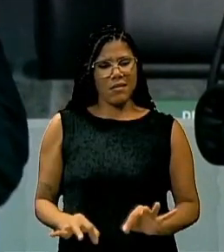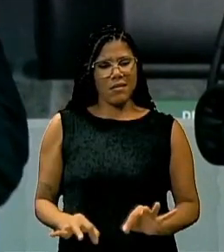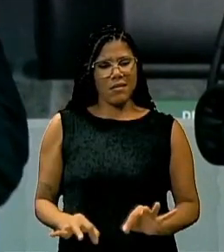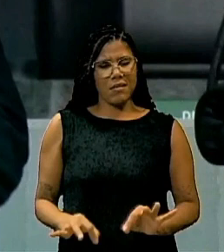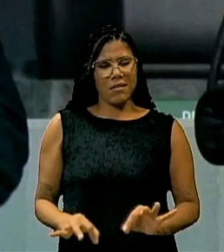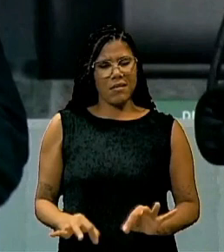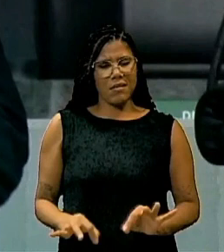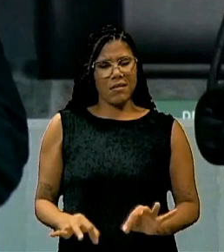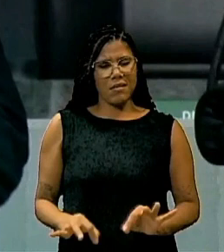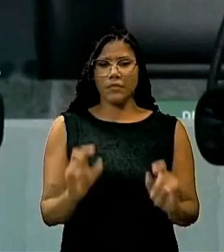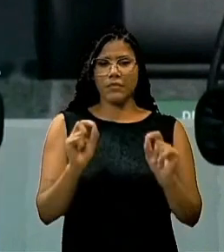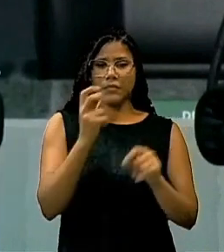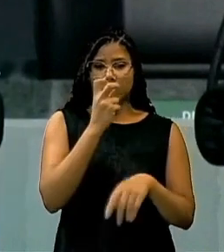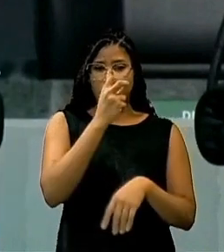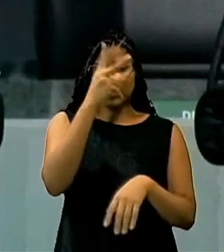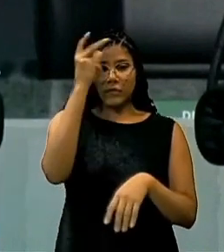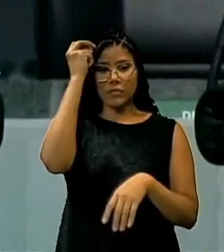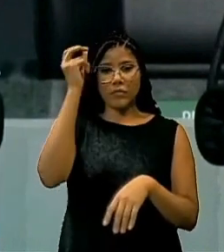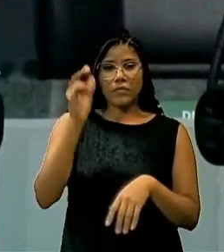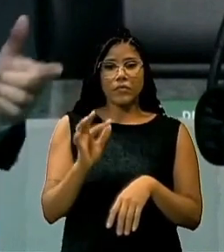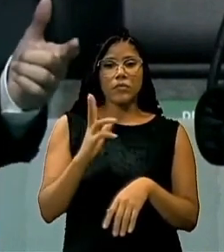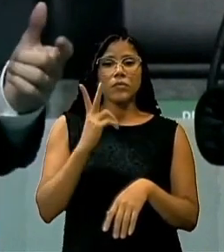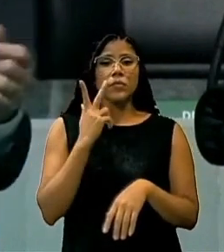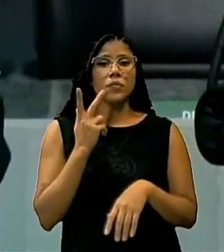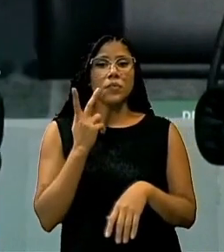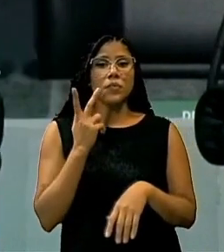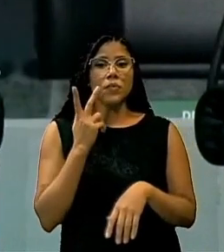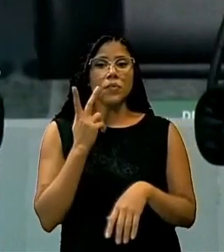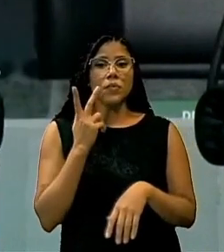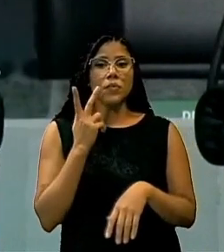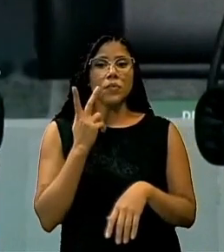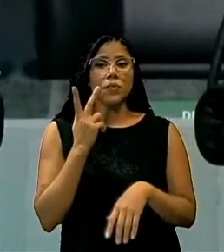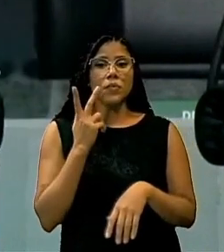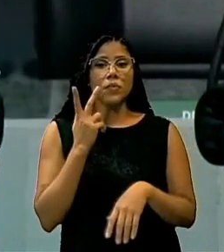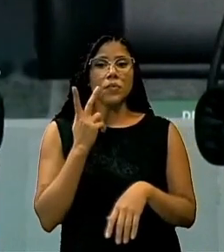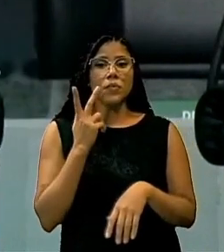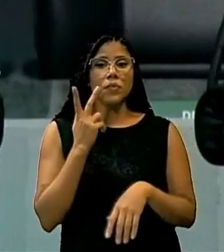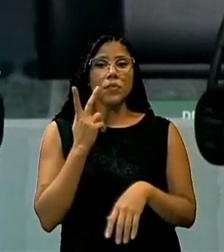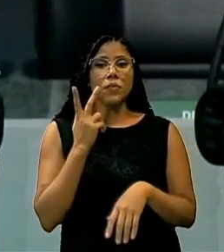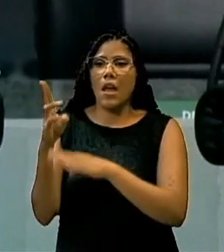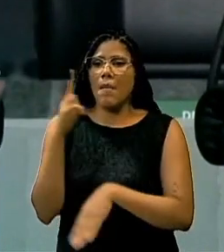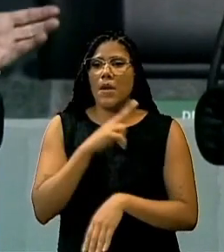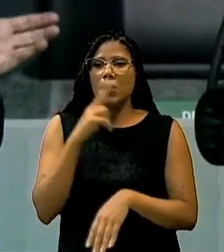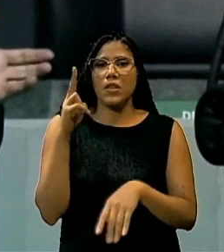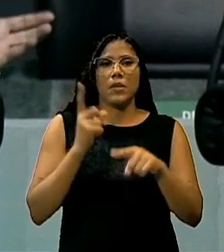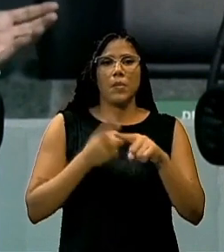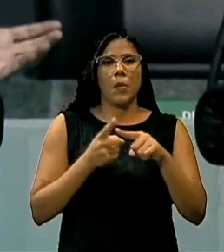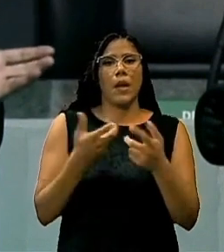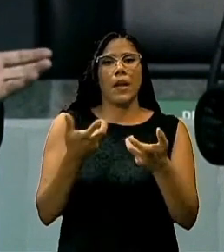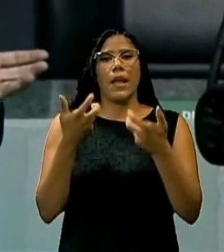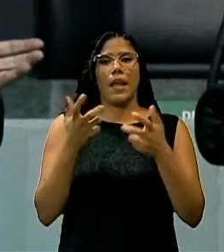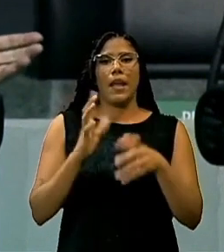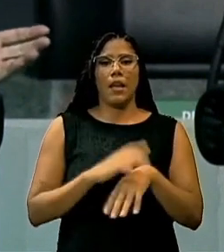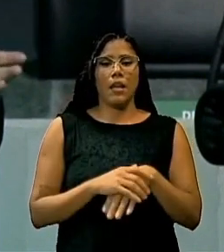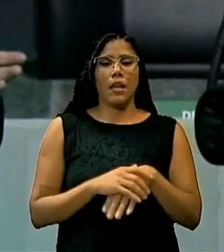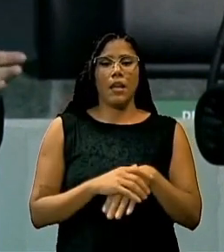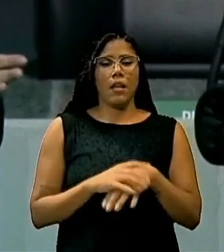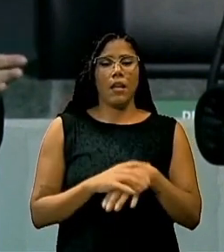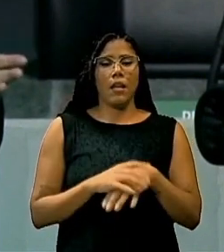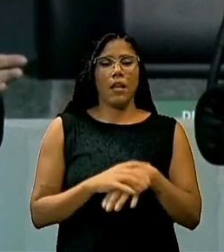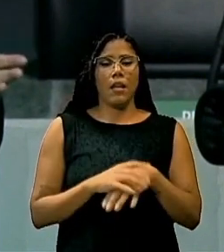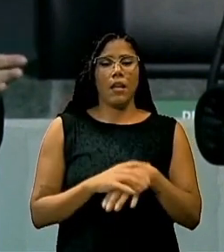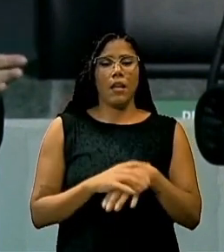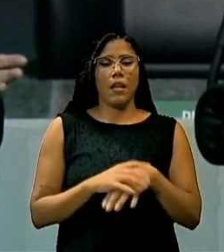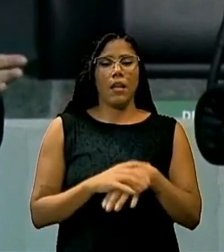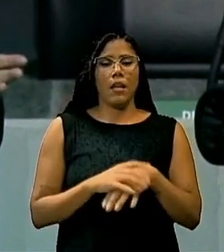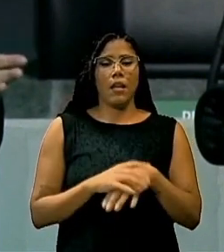absoluta certeza que a prefeitura de Fortaleza não iria fechar emergências por querer. Será que iria? Não. Está acontecendo